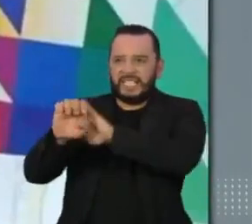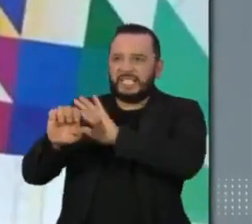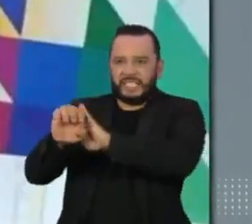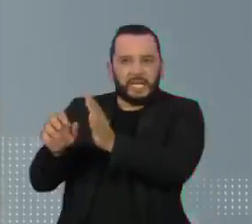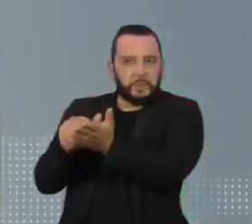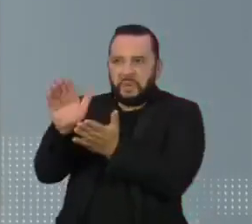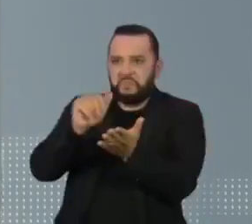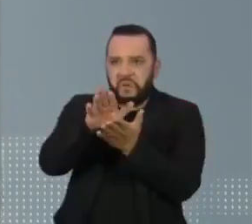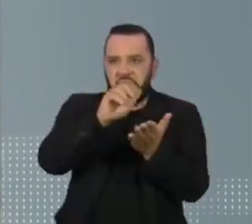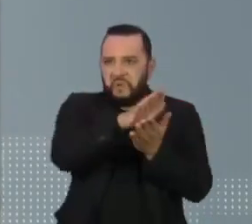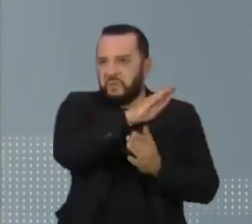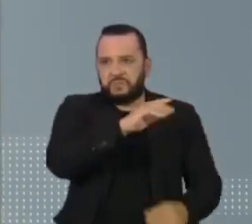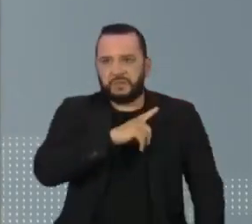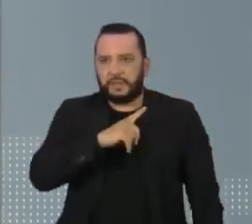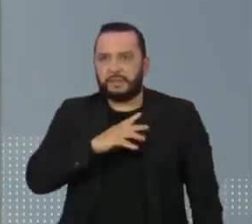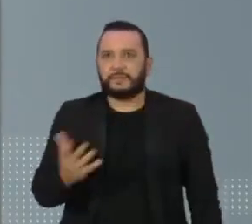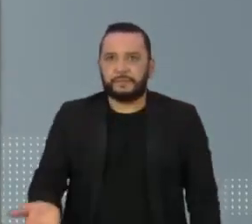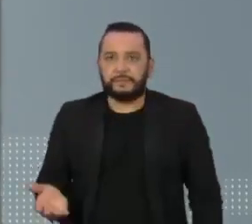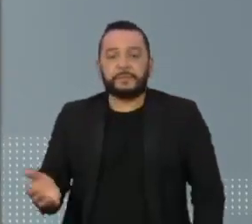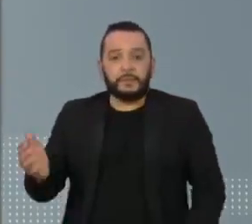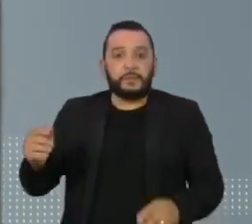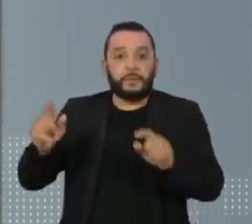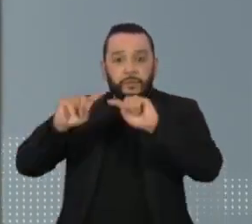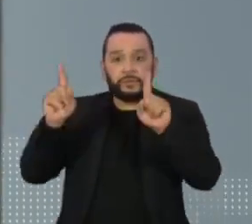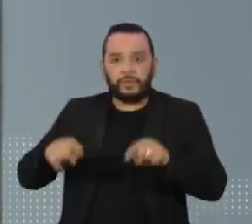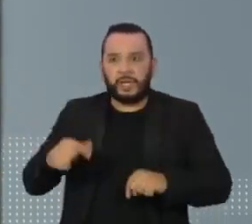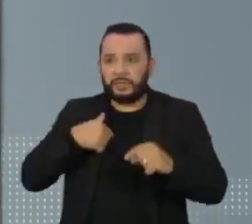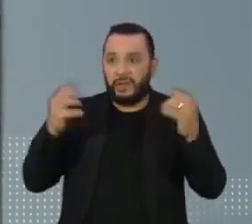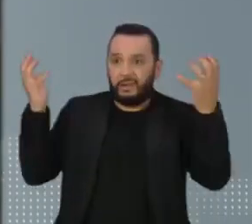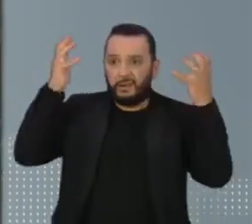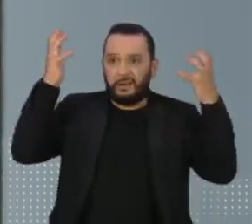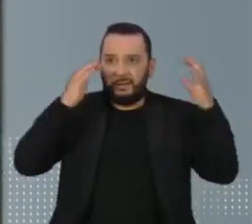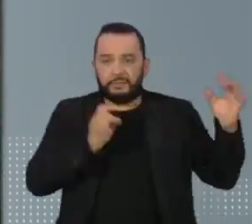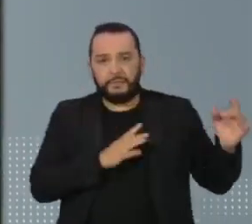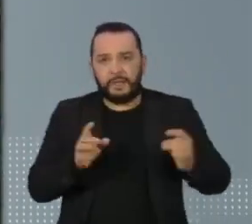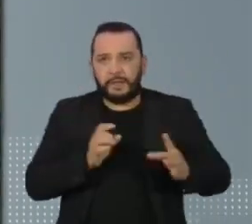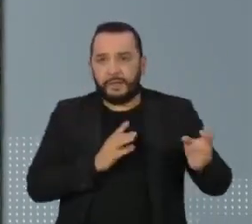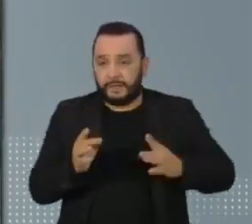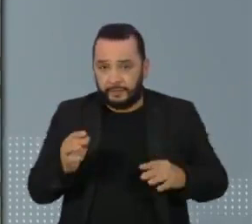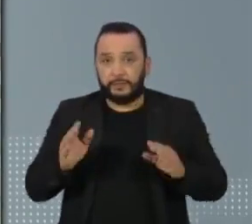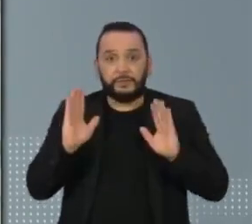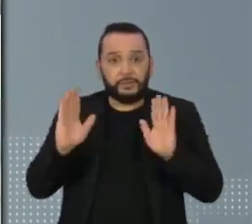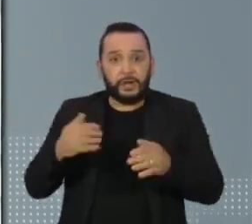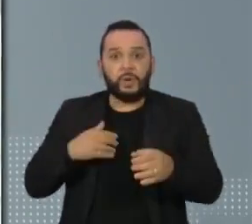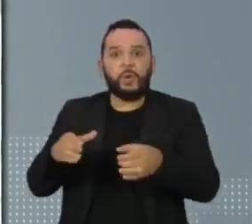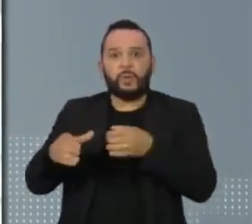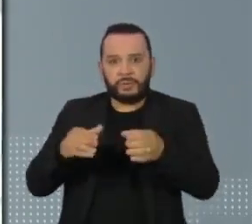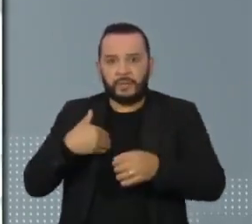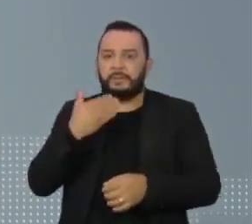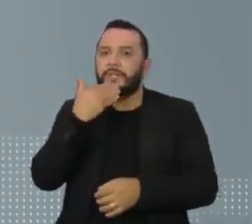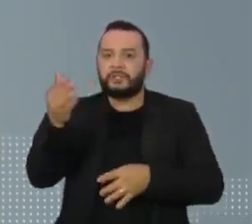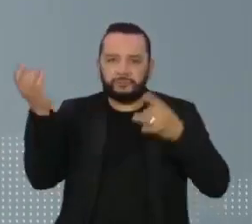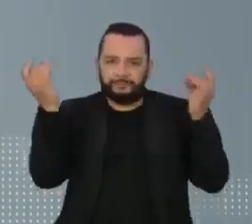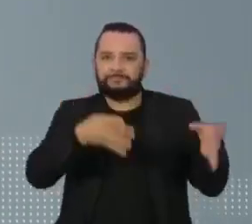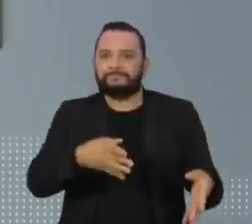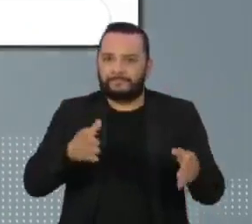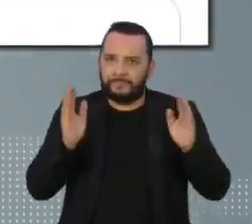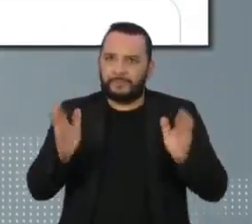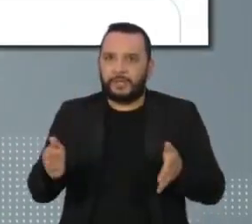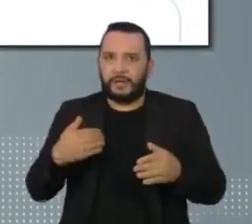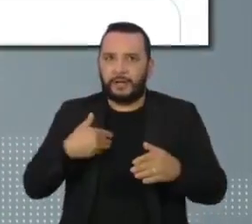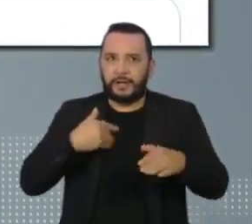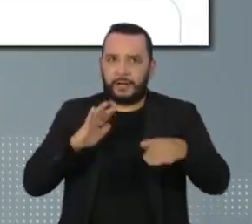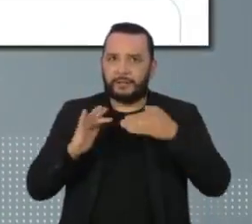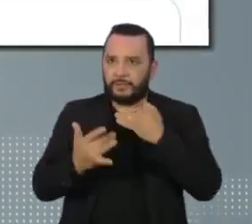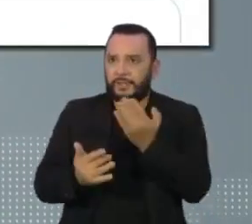na Fundação. Trabalhadores desenvolveram síndrome do pânico e mesmo concursados pediram demissão. Nas redes